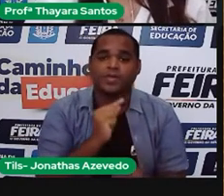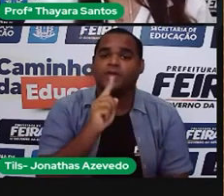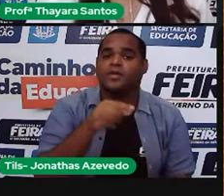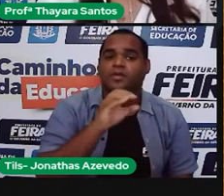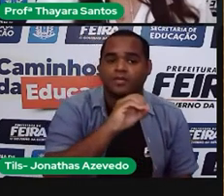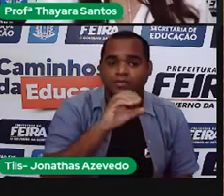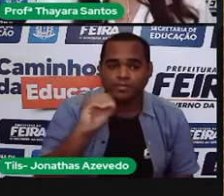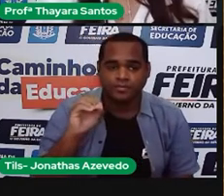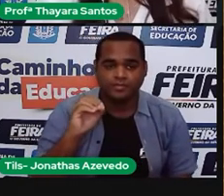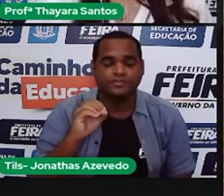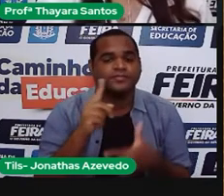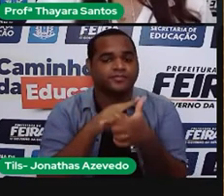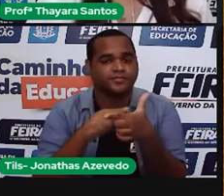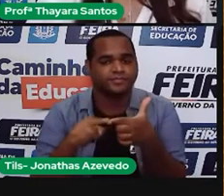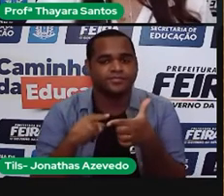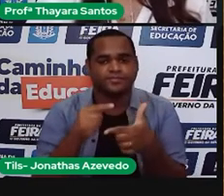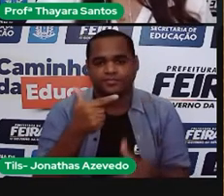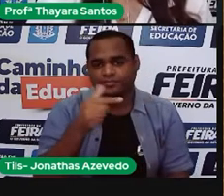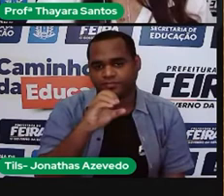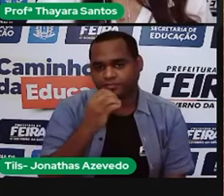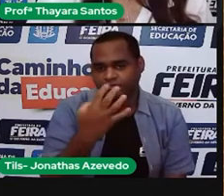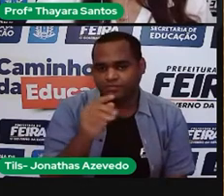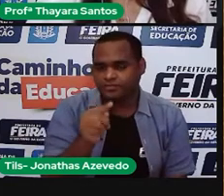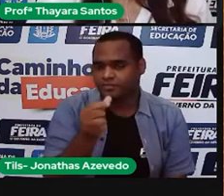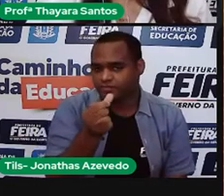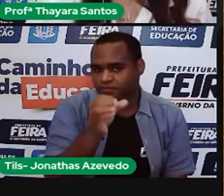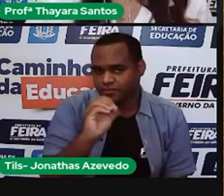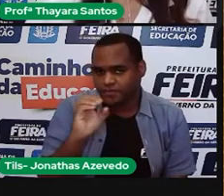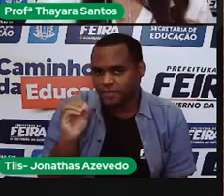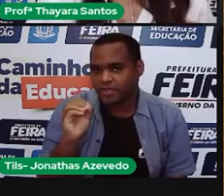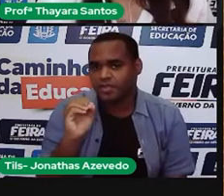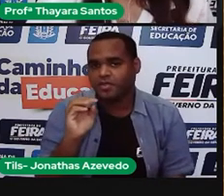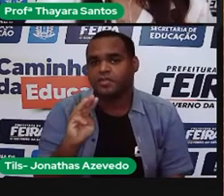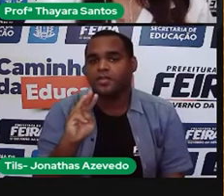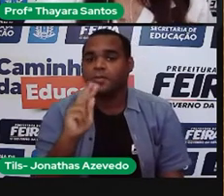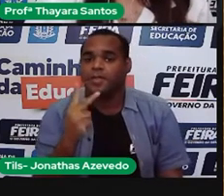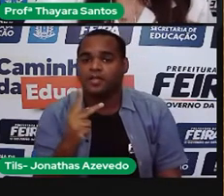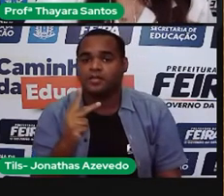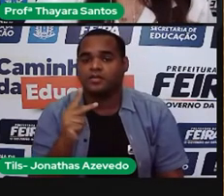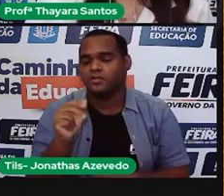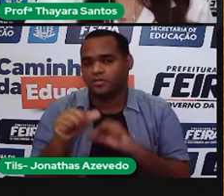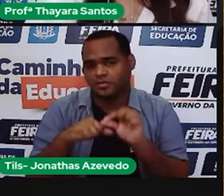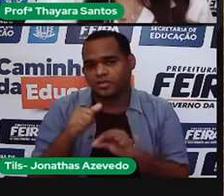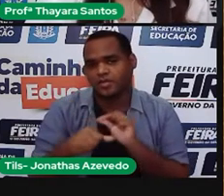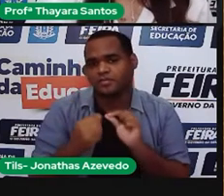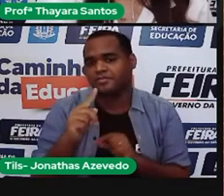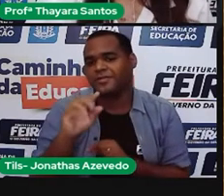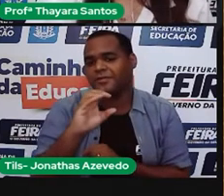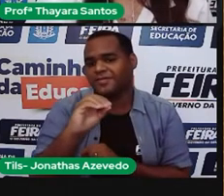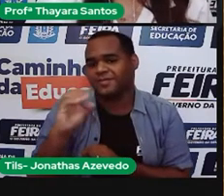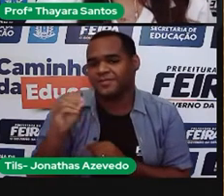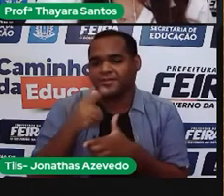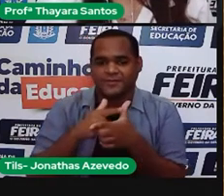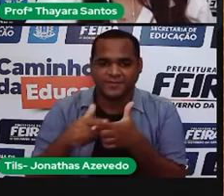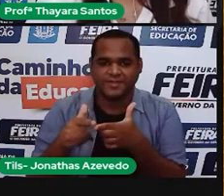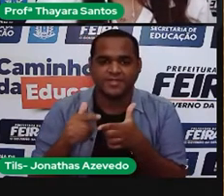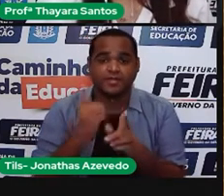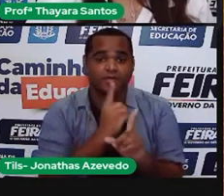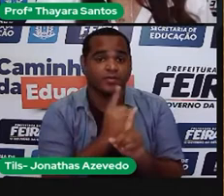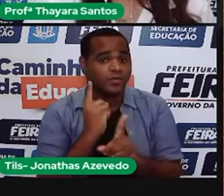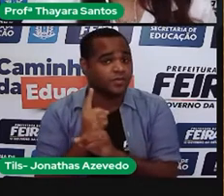Eu vou dividir, então, 204.600 por mil, que eu vou encontrar esse resultado daqui,